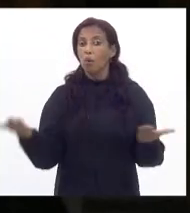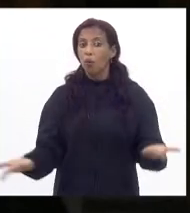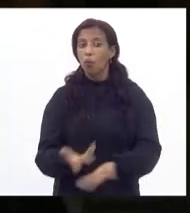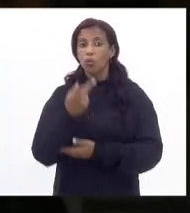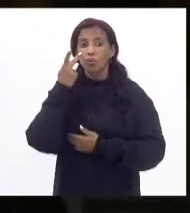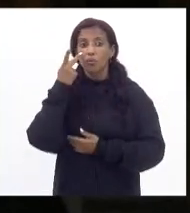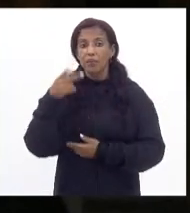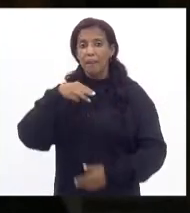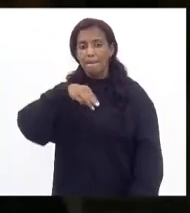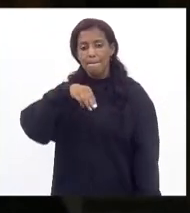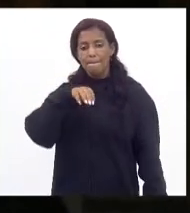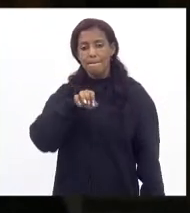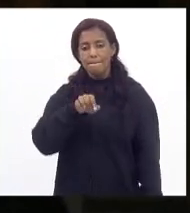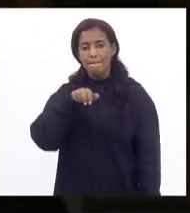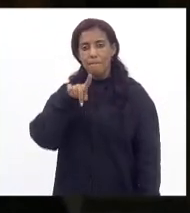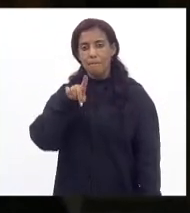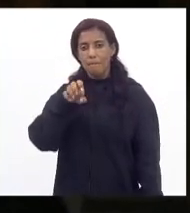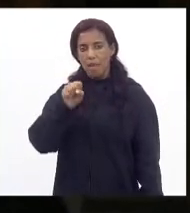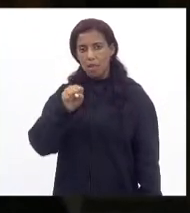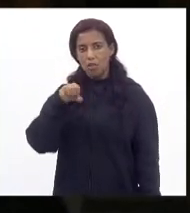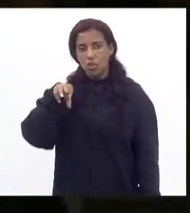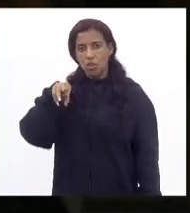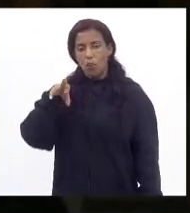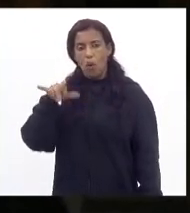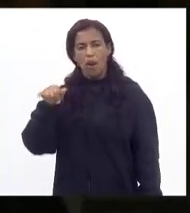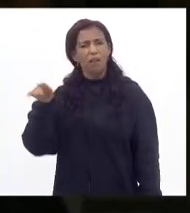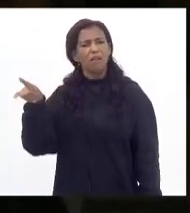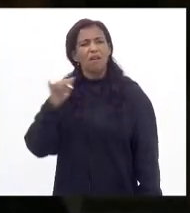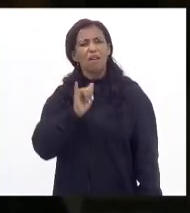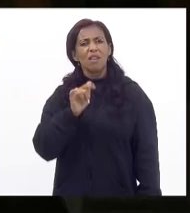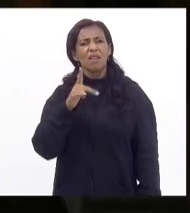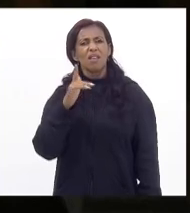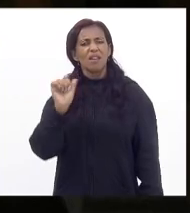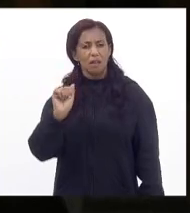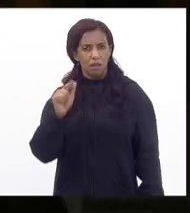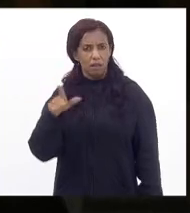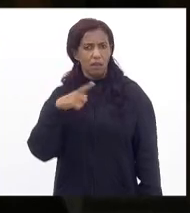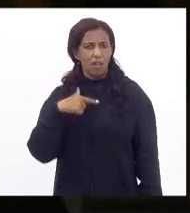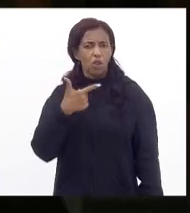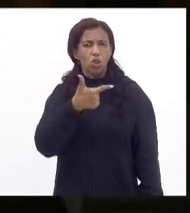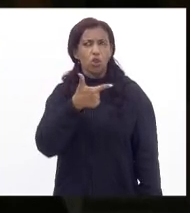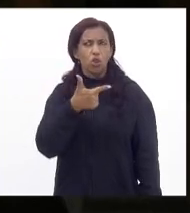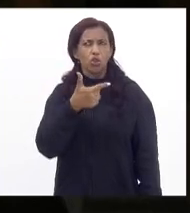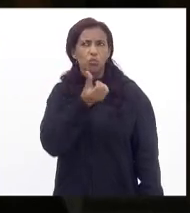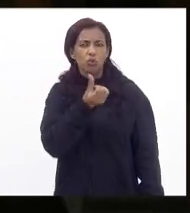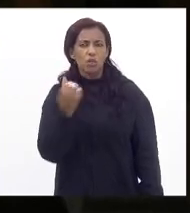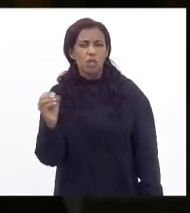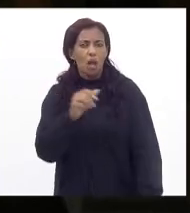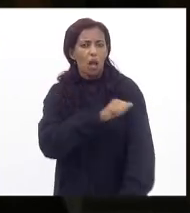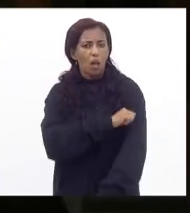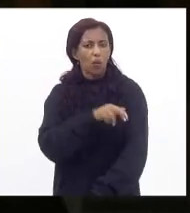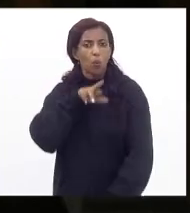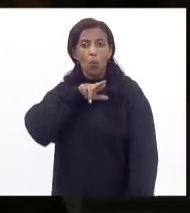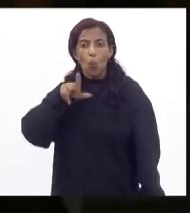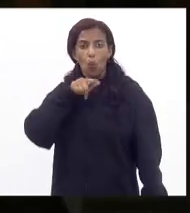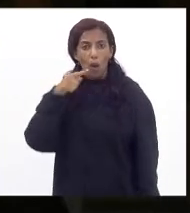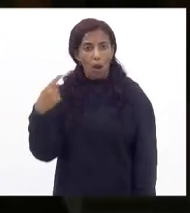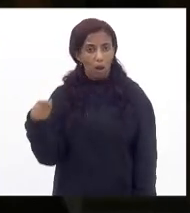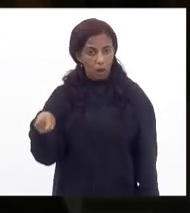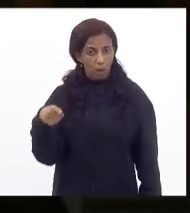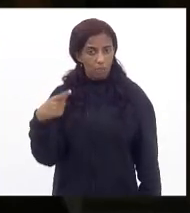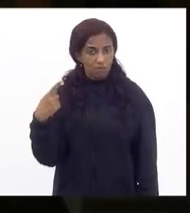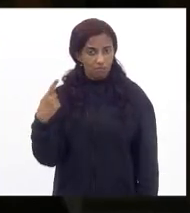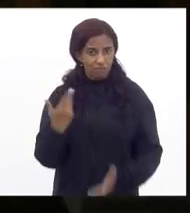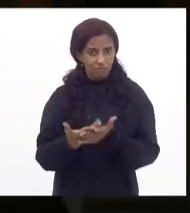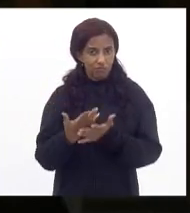a escola Mendes de Moraes uma escola na Ilha do Governador com 2.600 estudantes não há naquela escola deputada Marta